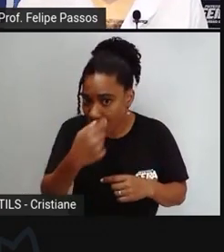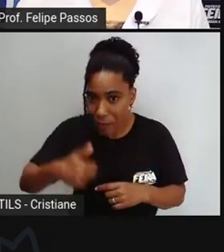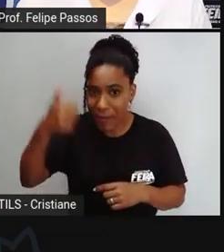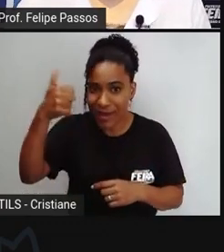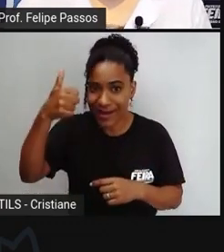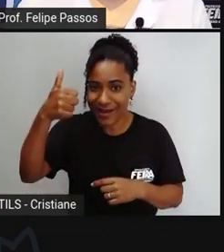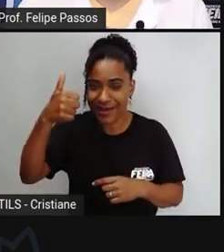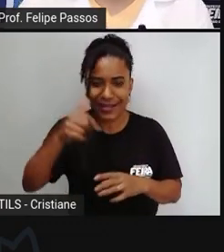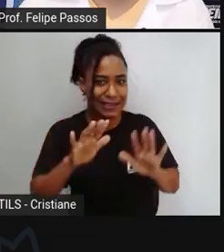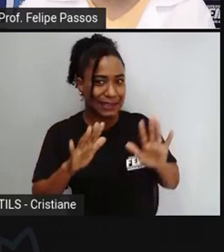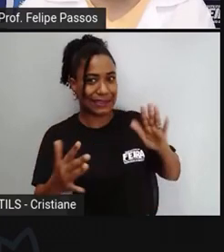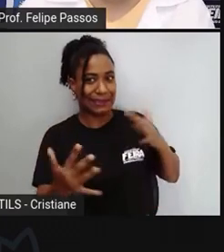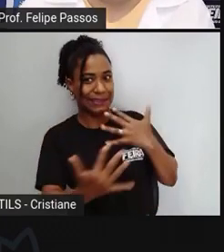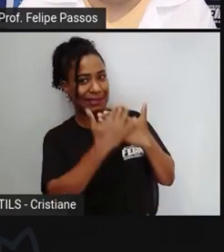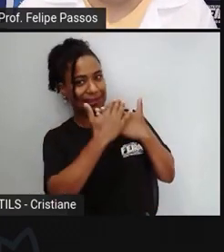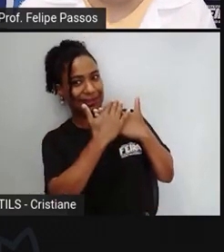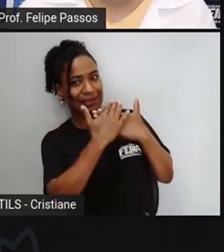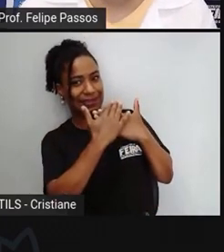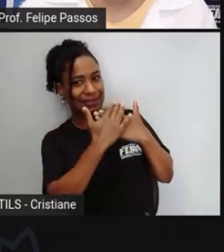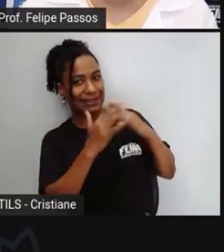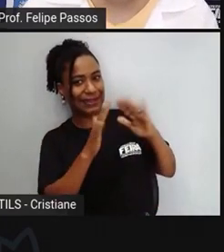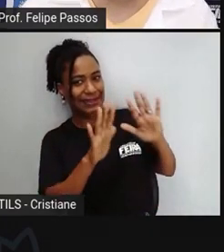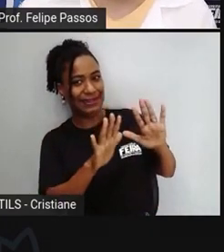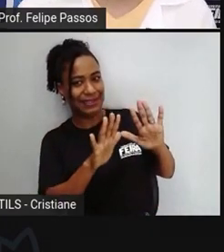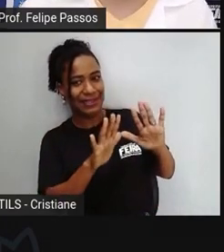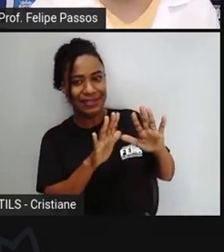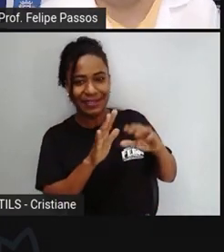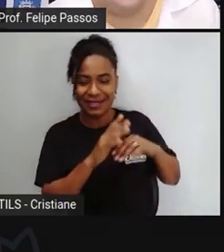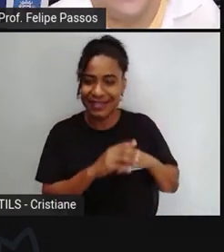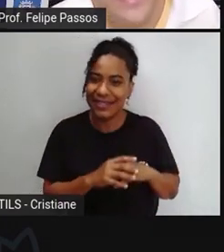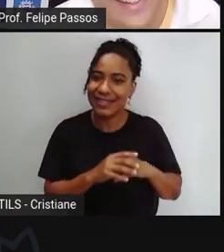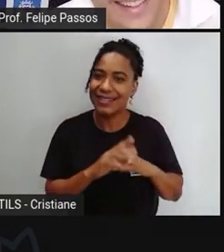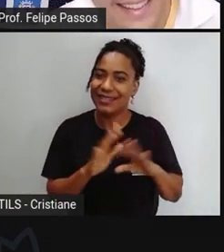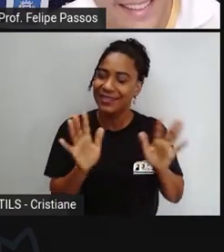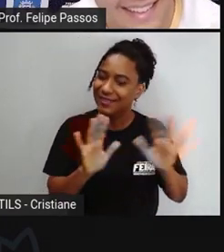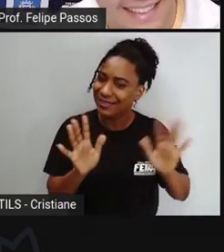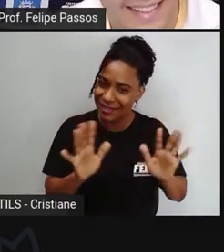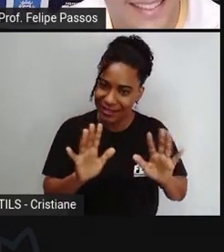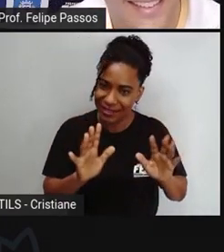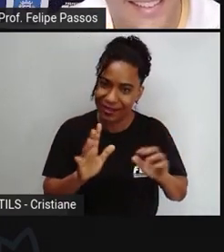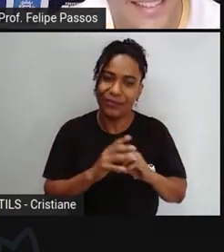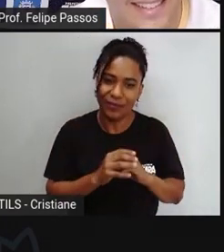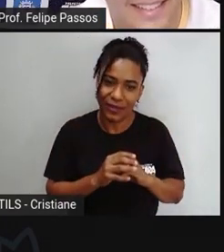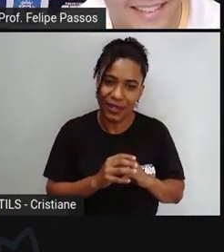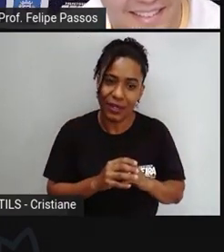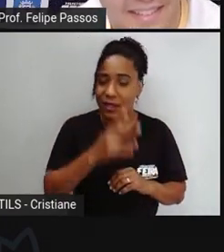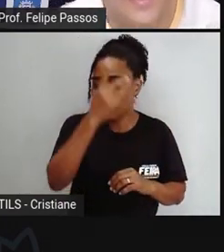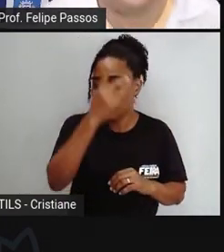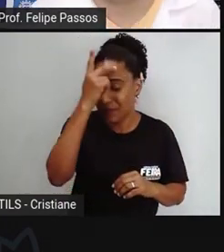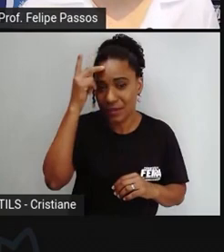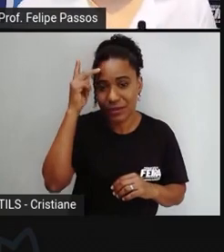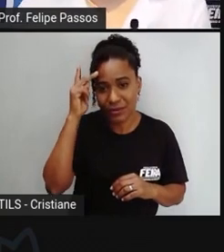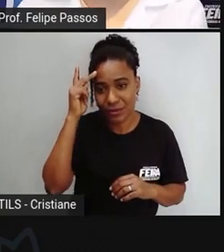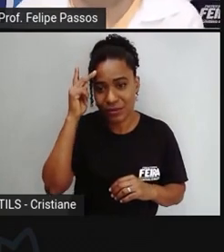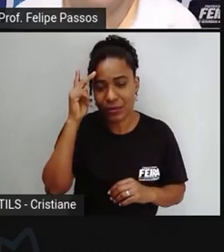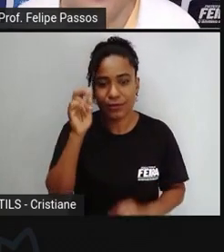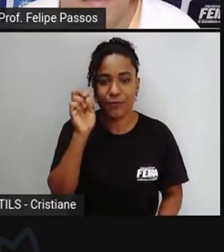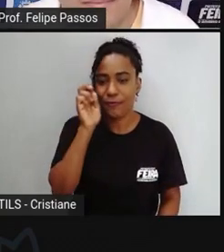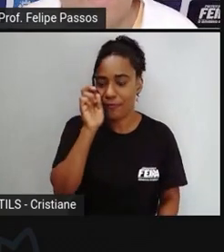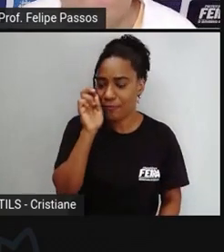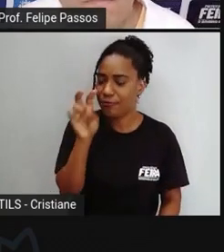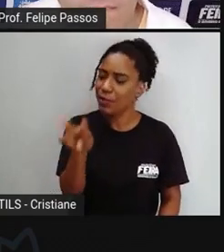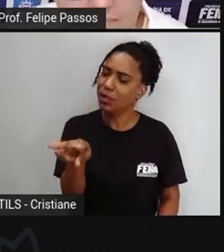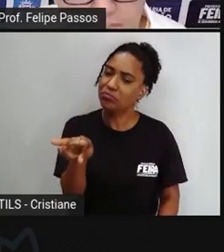dessa forma por que porque as pessoas olham para a mesma